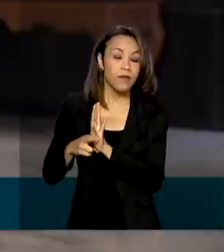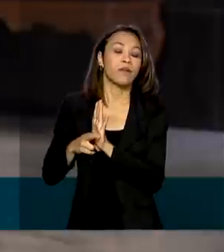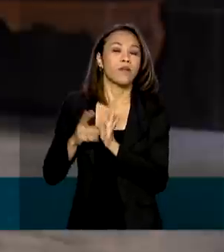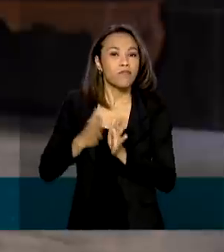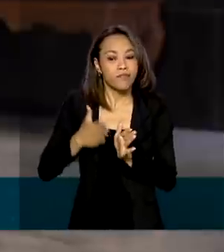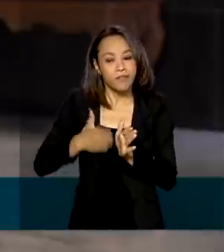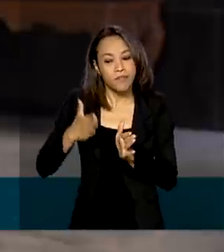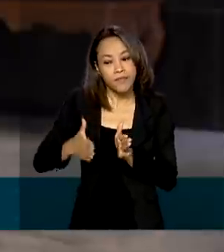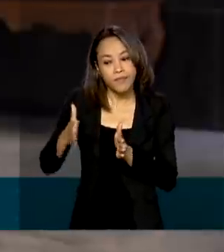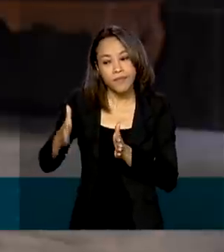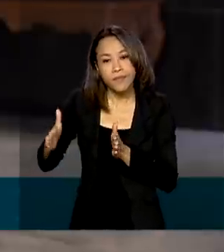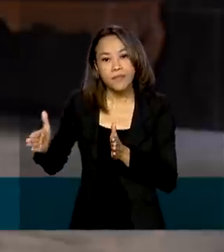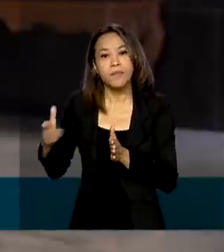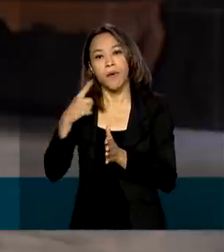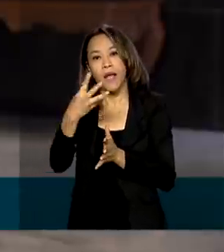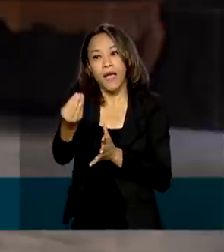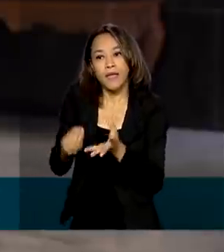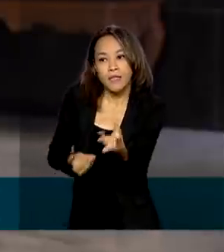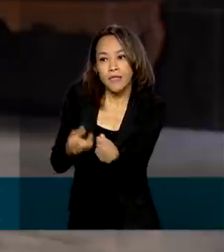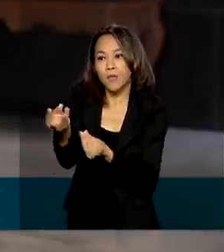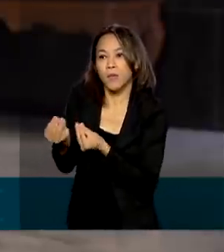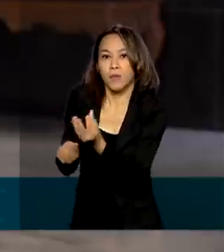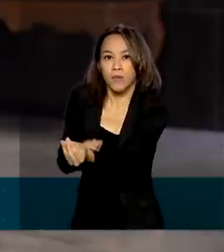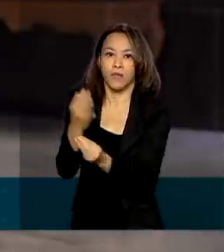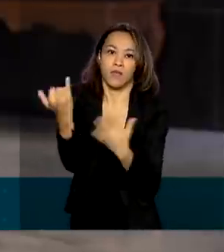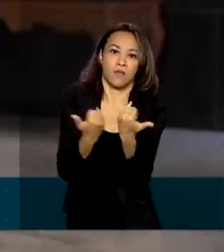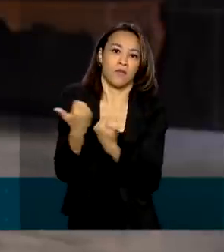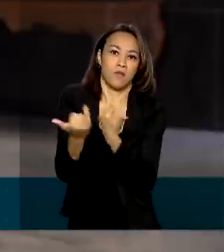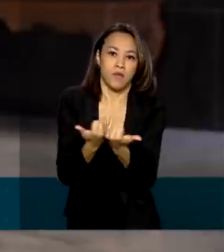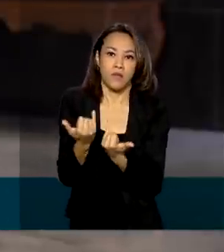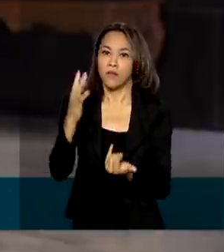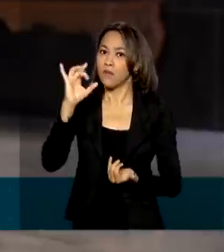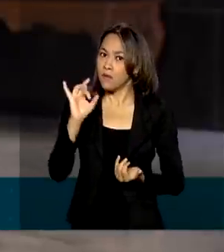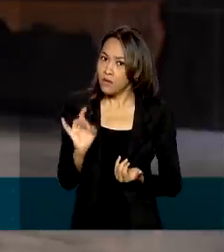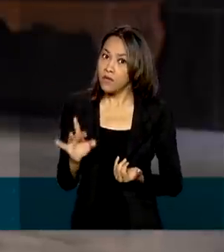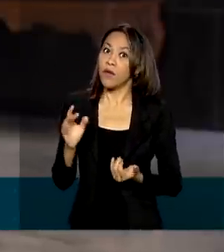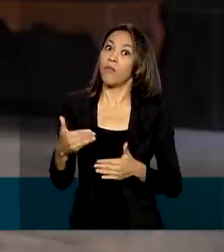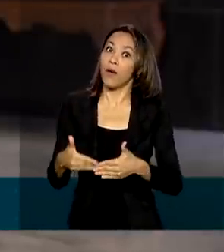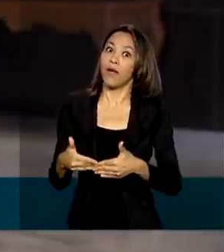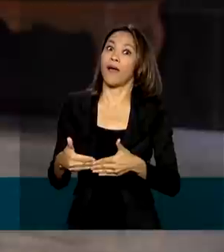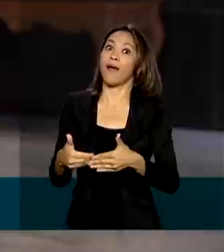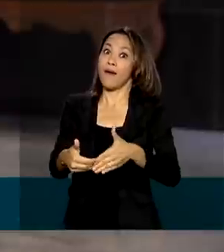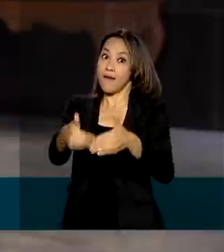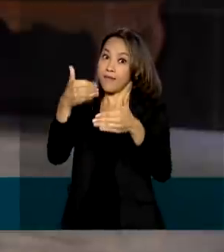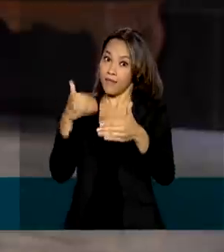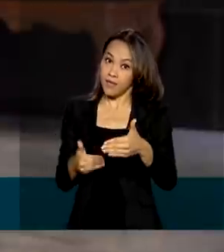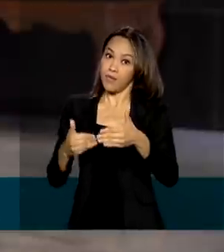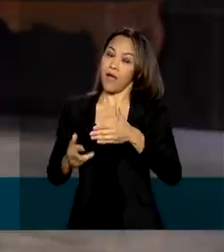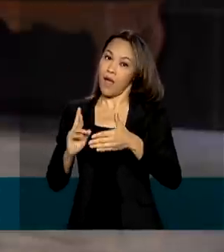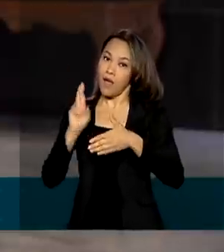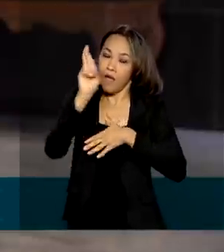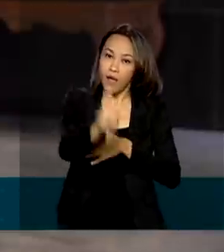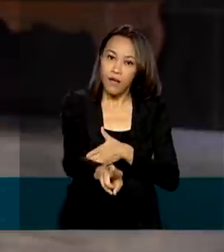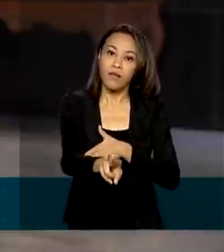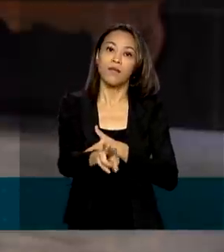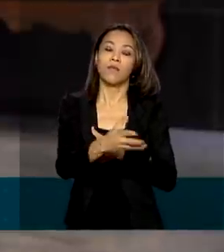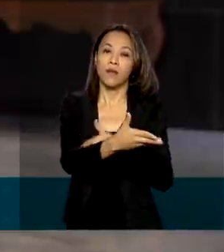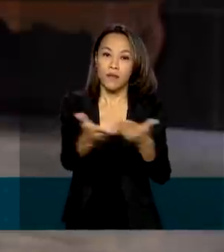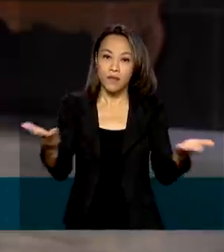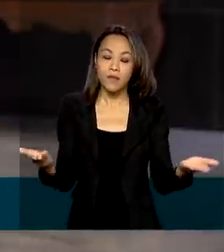e também recebimento dos dados, não só para garantir o adiantamento do registro, mas também garantir a